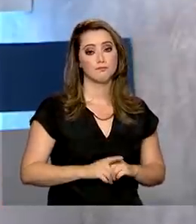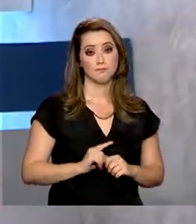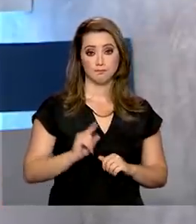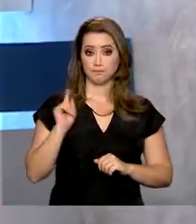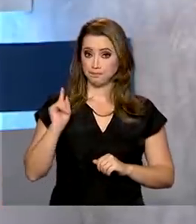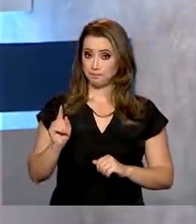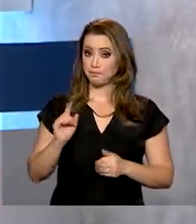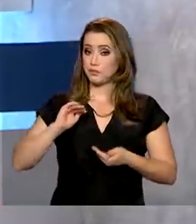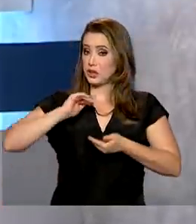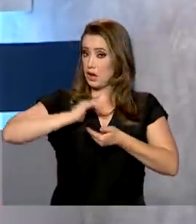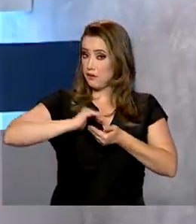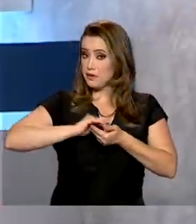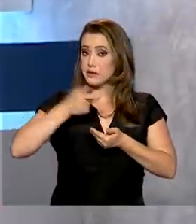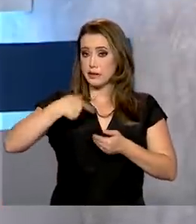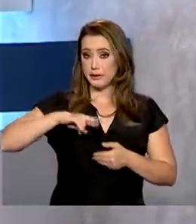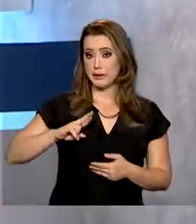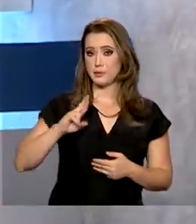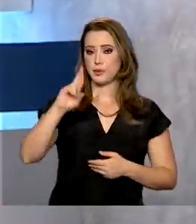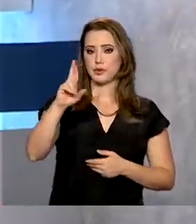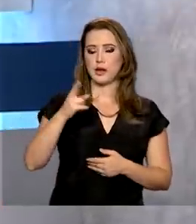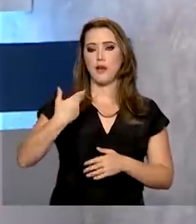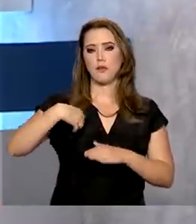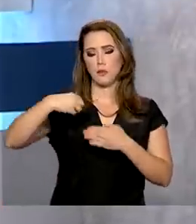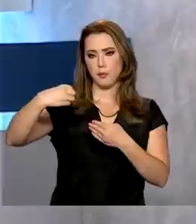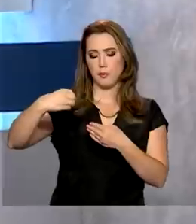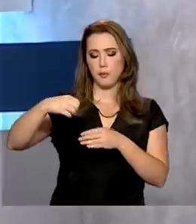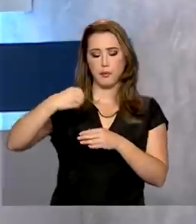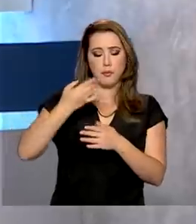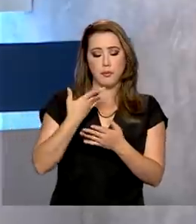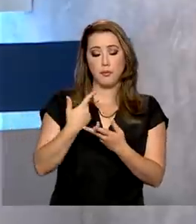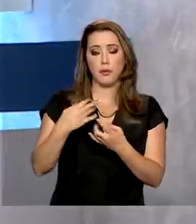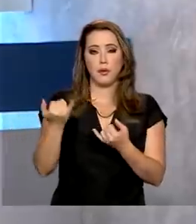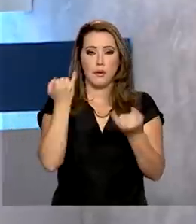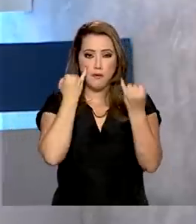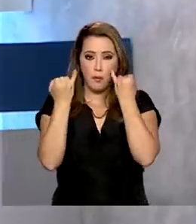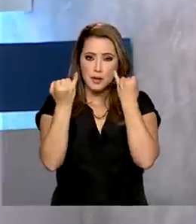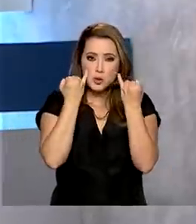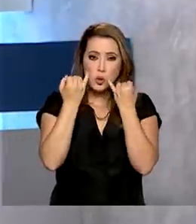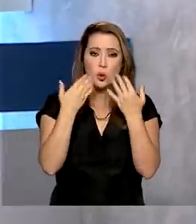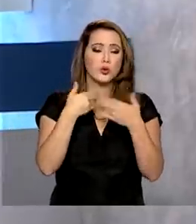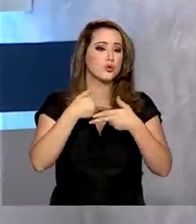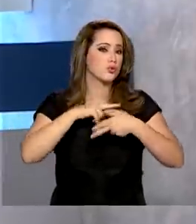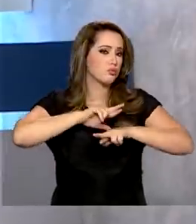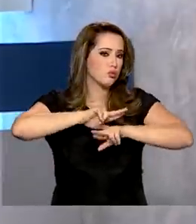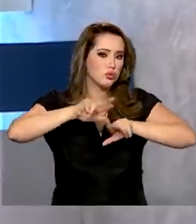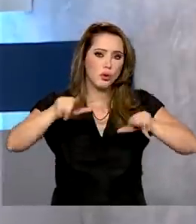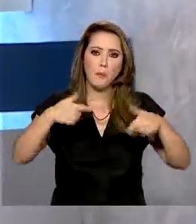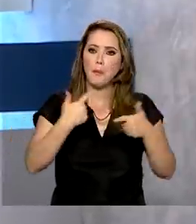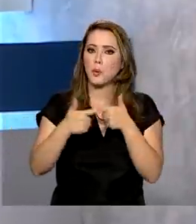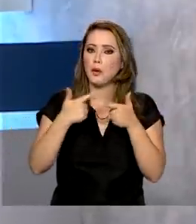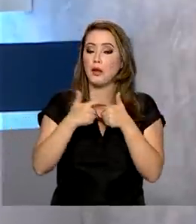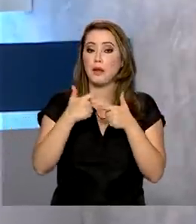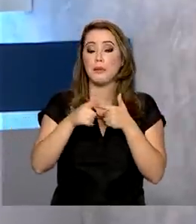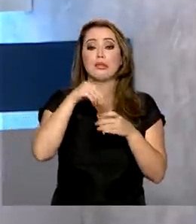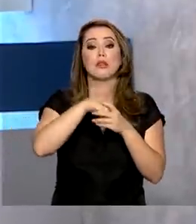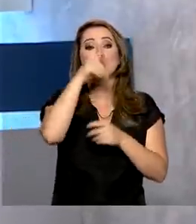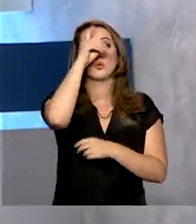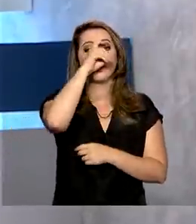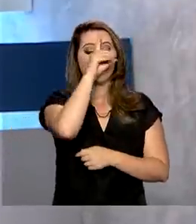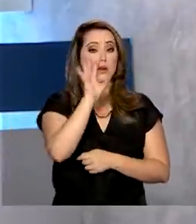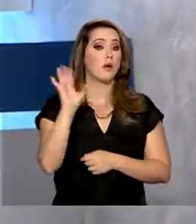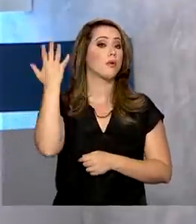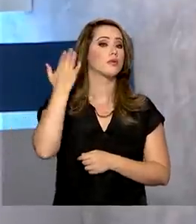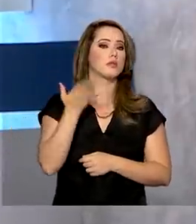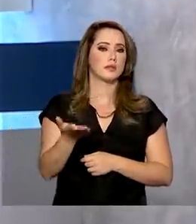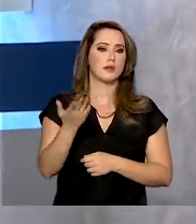é a responsável por receber informações sobre qualquer situação durante a internação ou atendimento. Os relatos vão ser utilizados